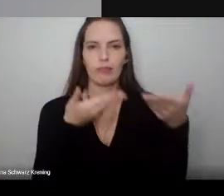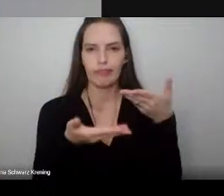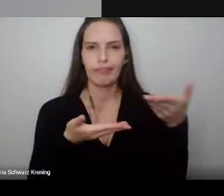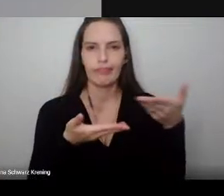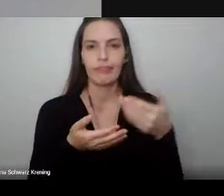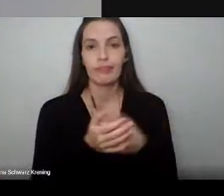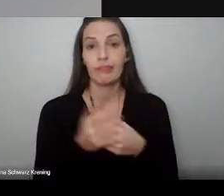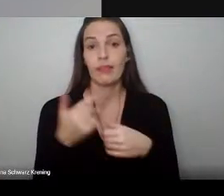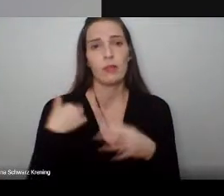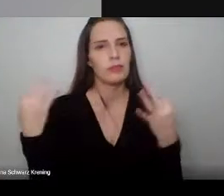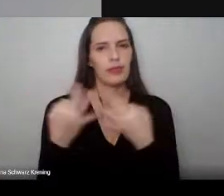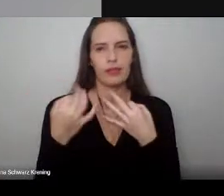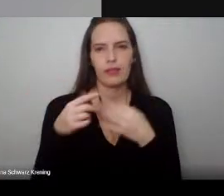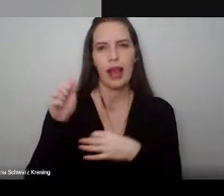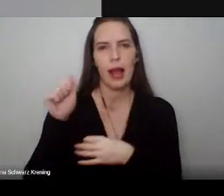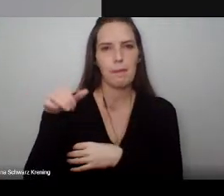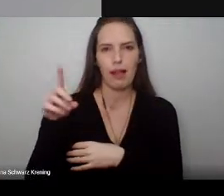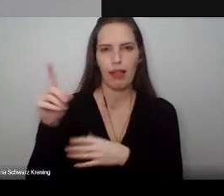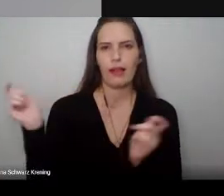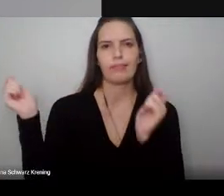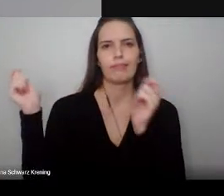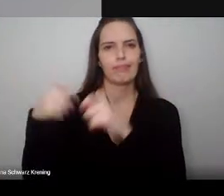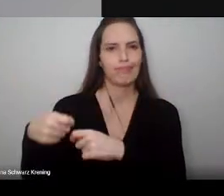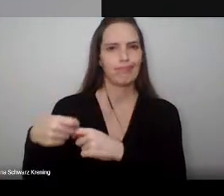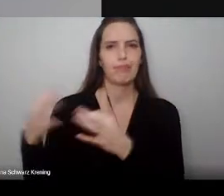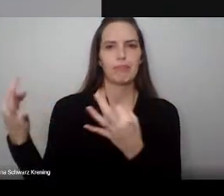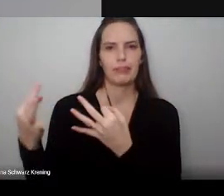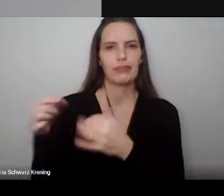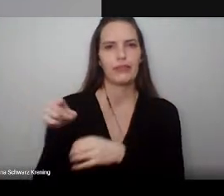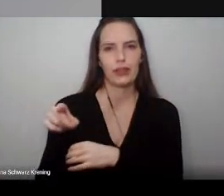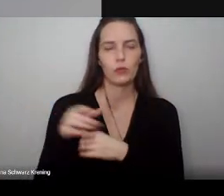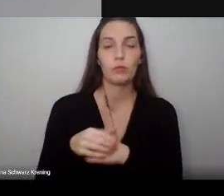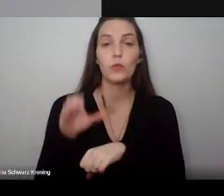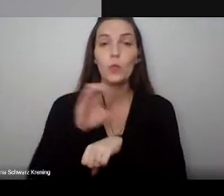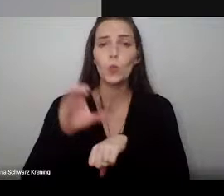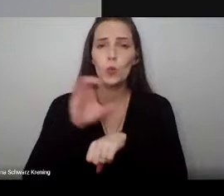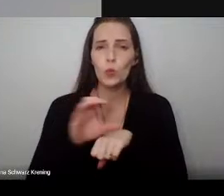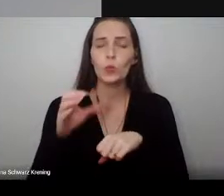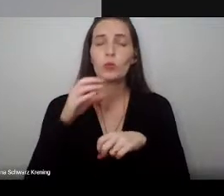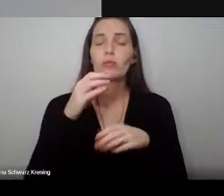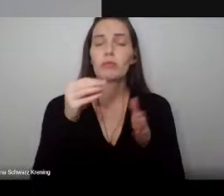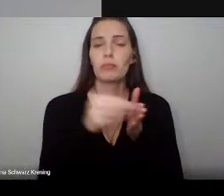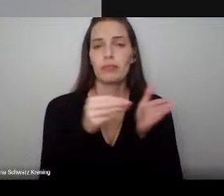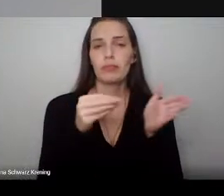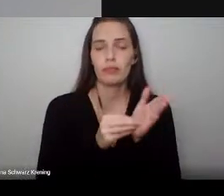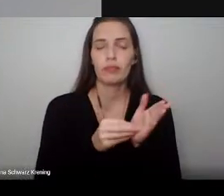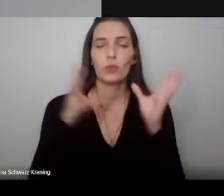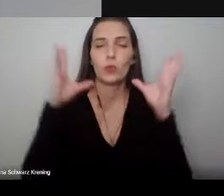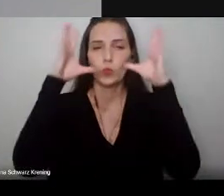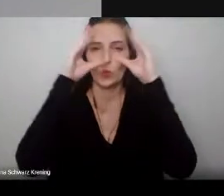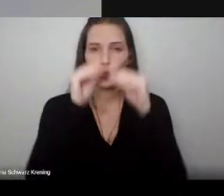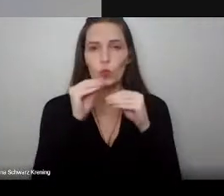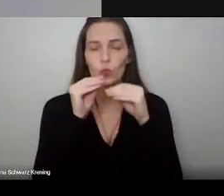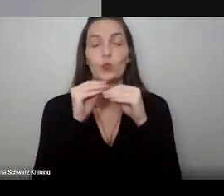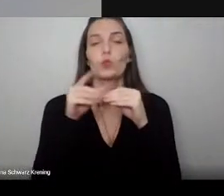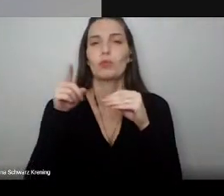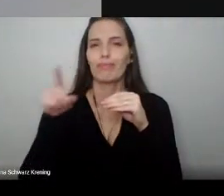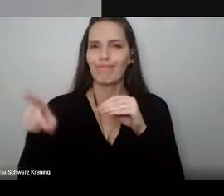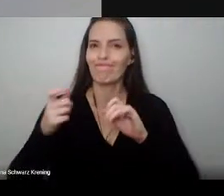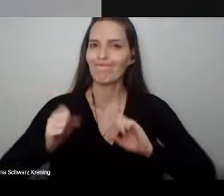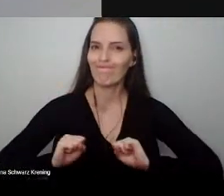isso. O curso de Biomedicina Noturno exigiu muito dela, mas também me permitiu atingir com plenitude